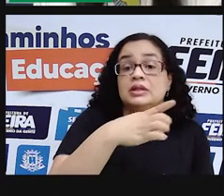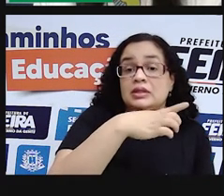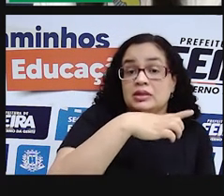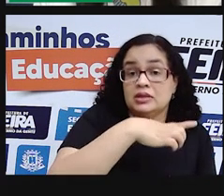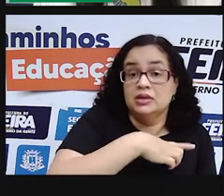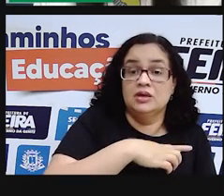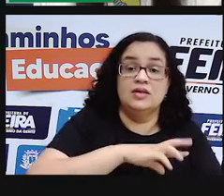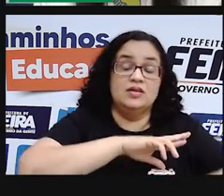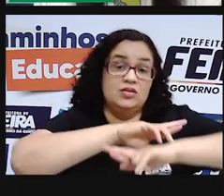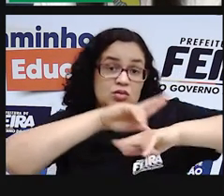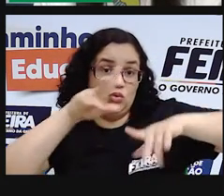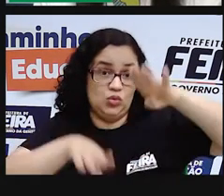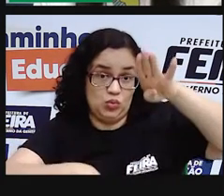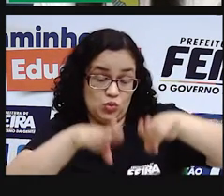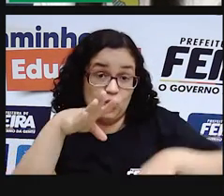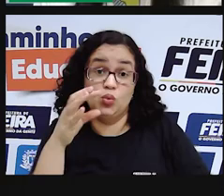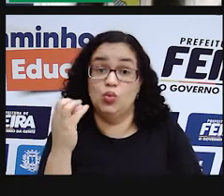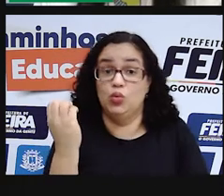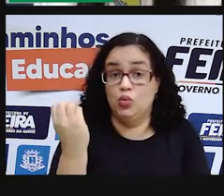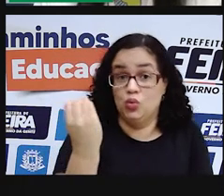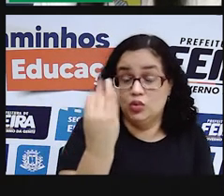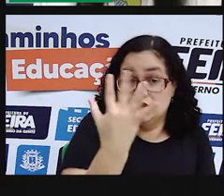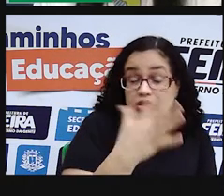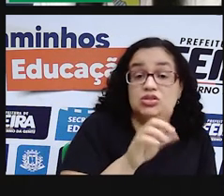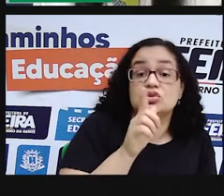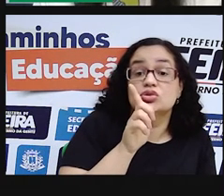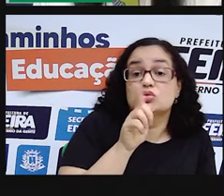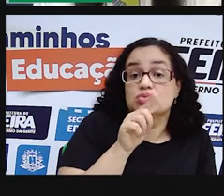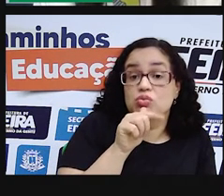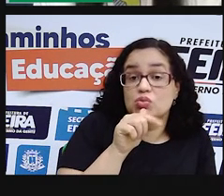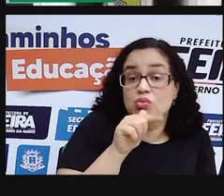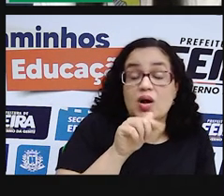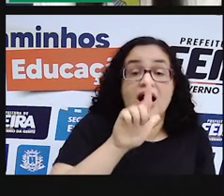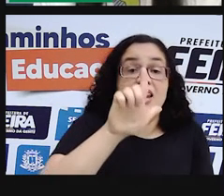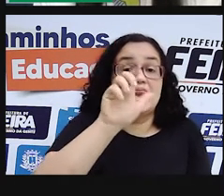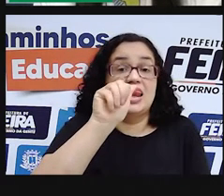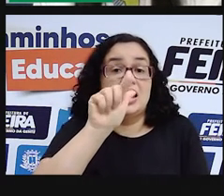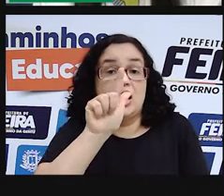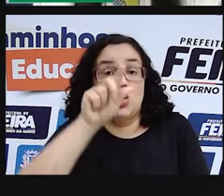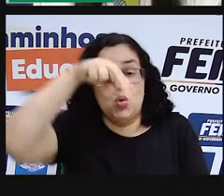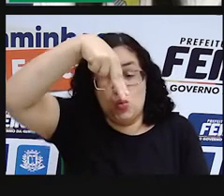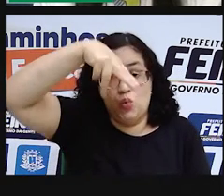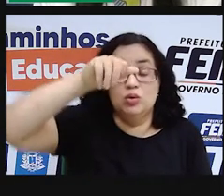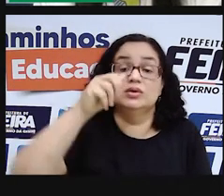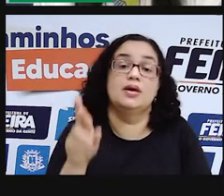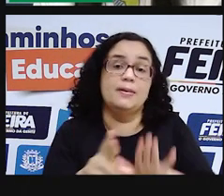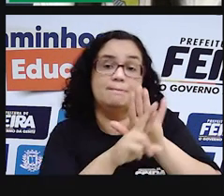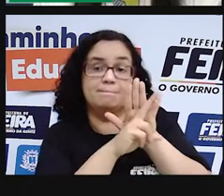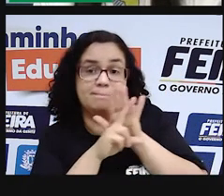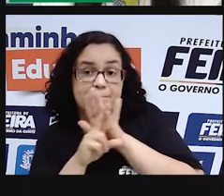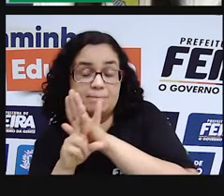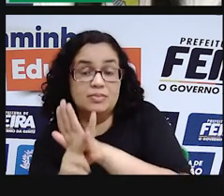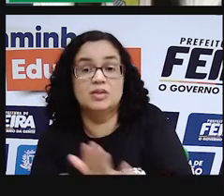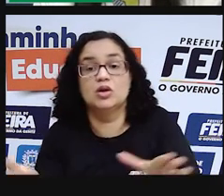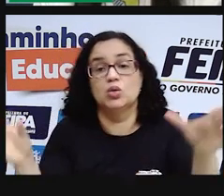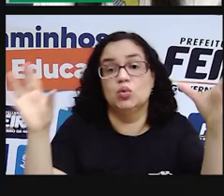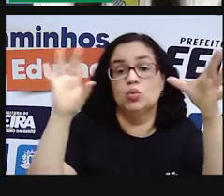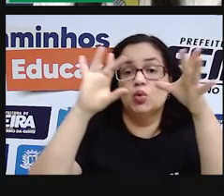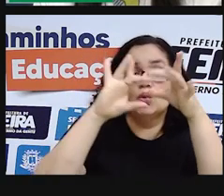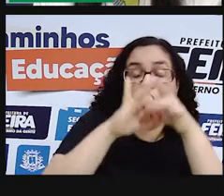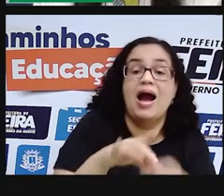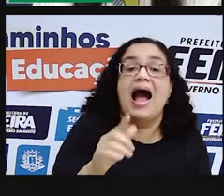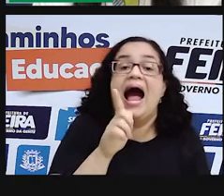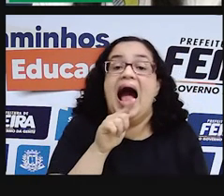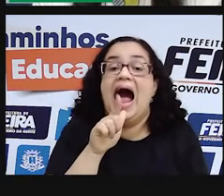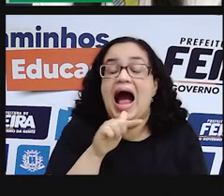acumulando uma relativa quantidade de água, a laguna é um espaço que apresenta algum tipo de ligação com a água